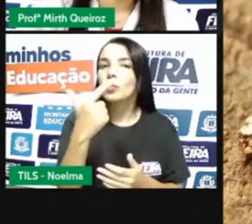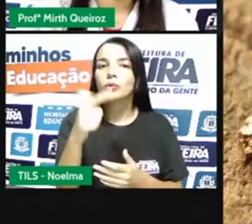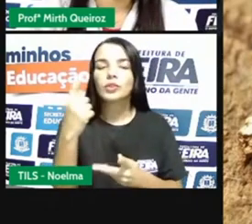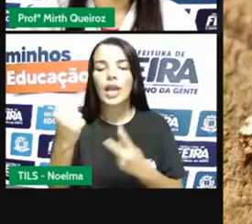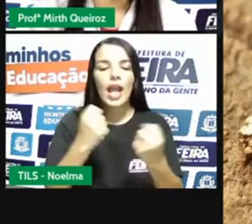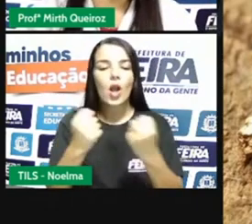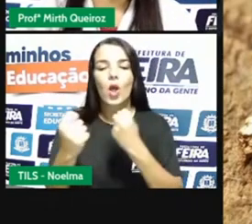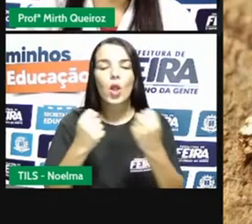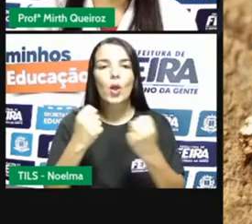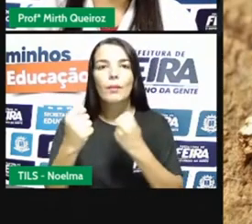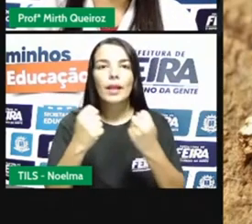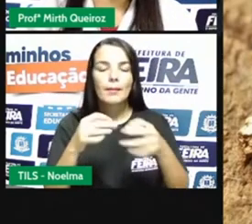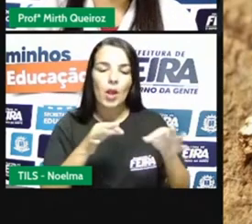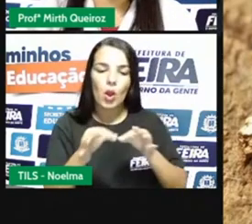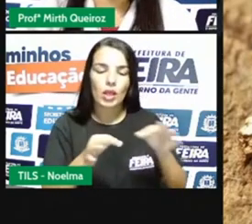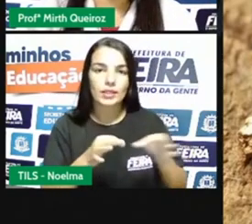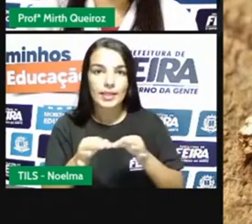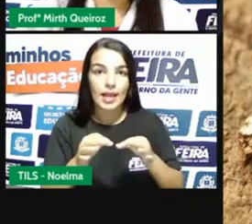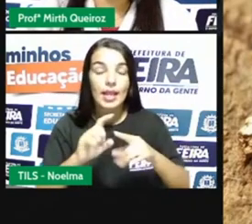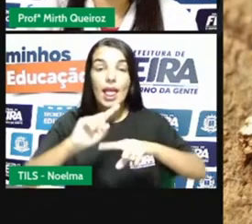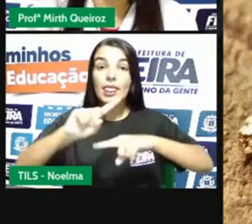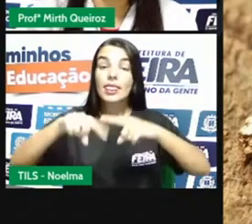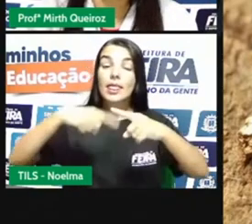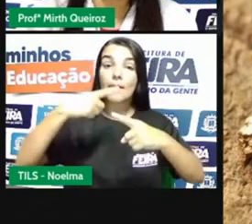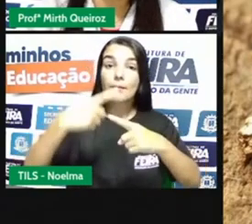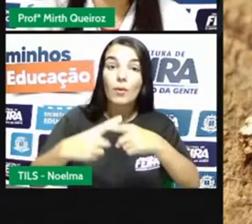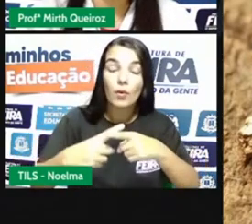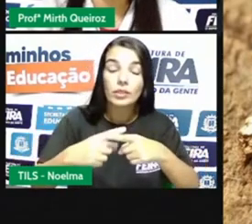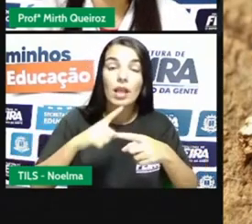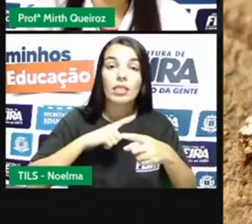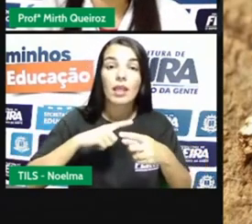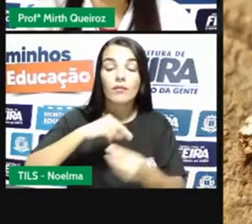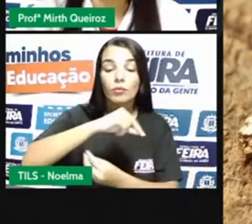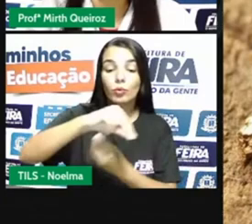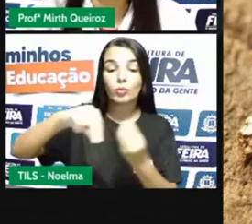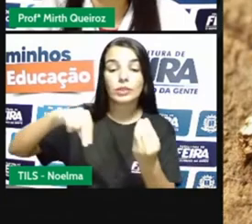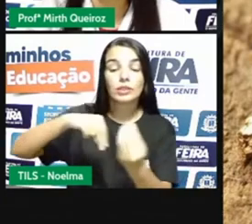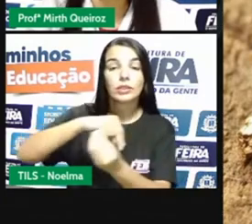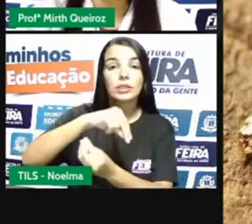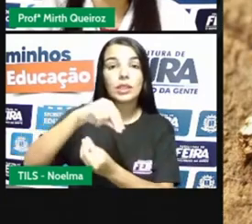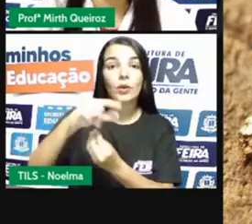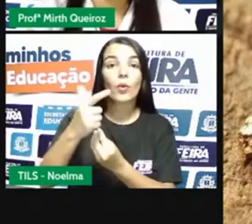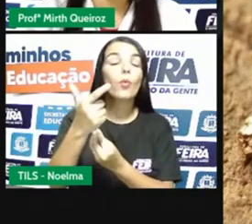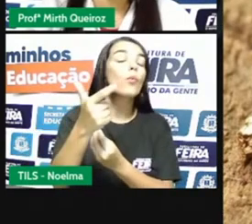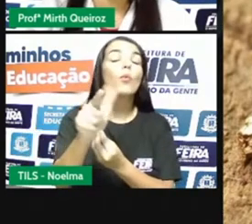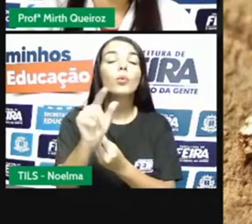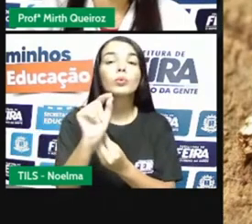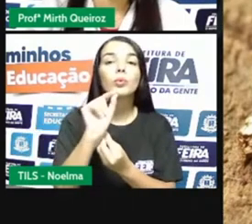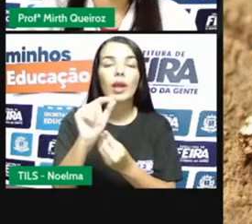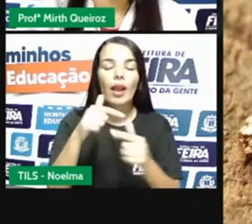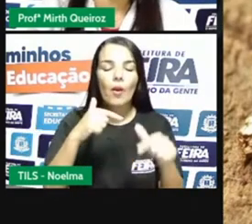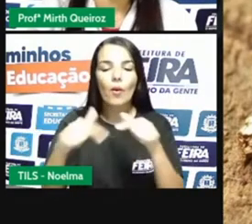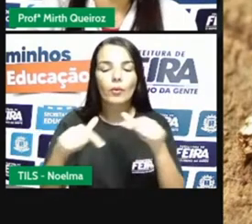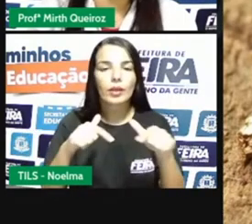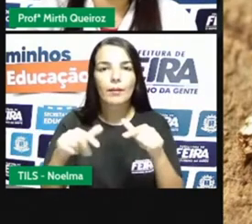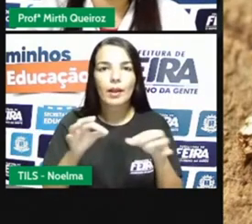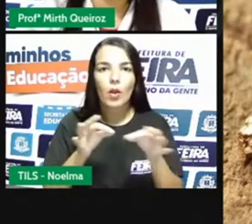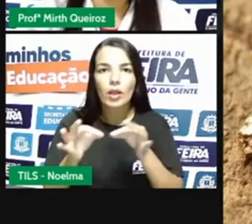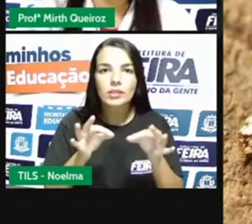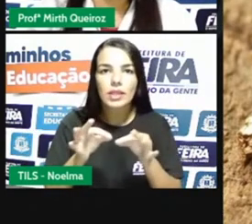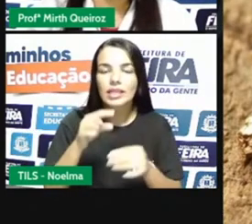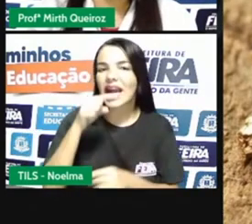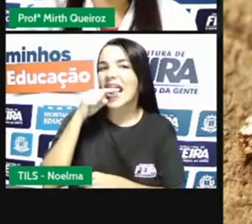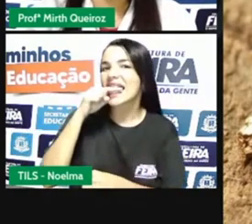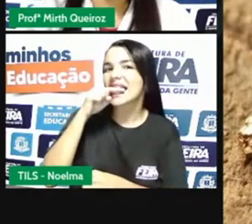Esse sistema aí. E tivemos o primeiro ciclo, né? Economicamente organizado, que foi o ciclo da cana-de